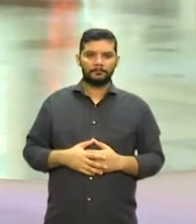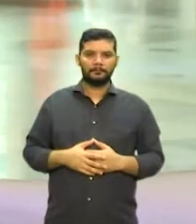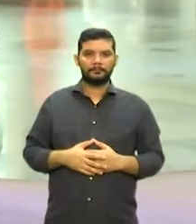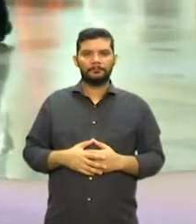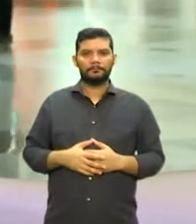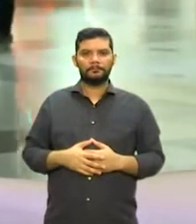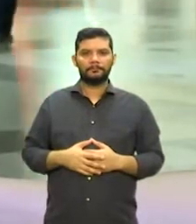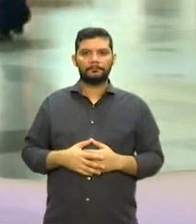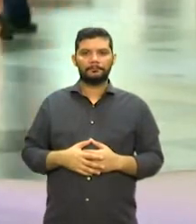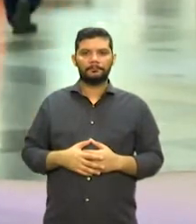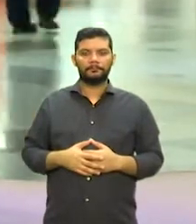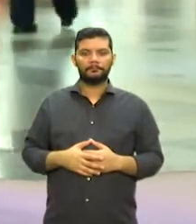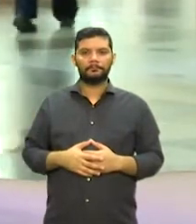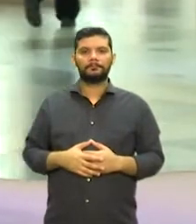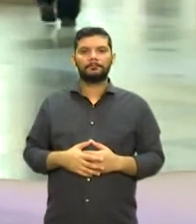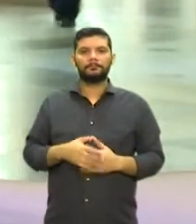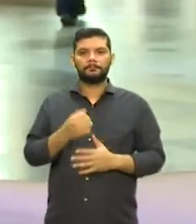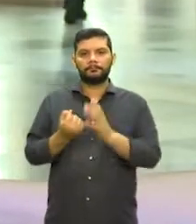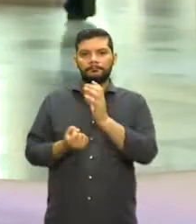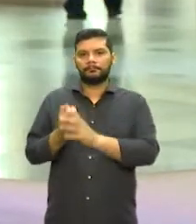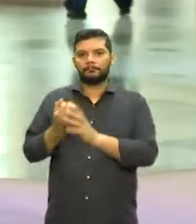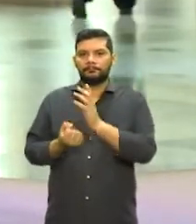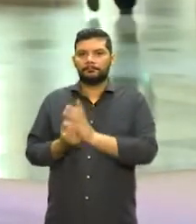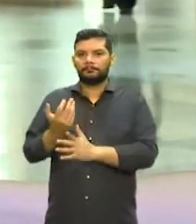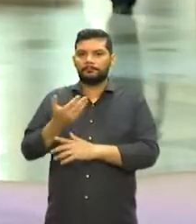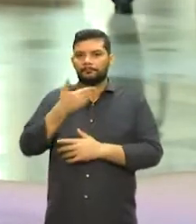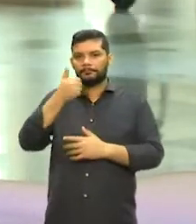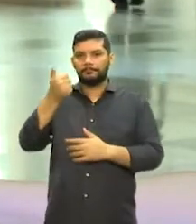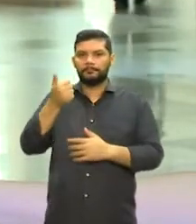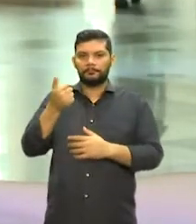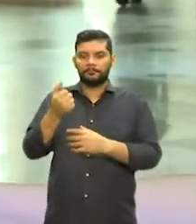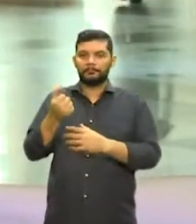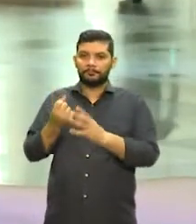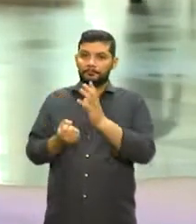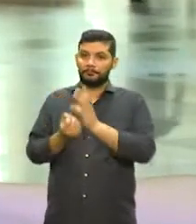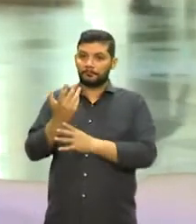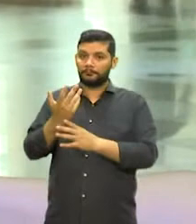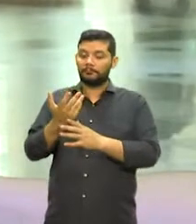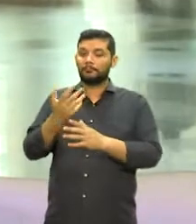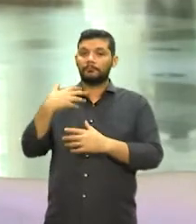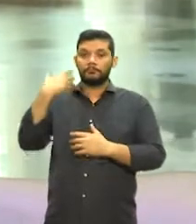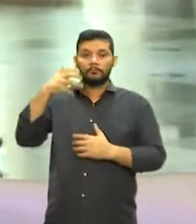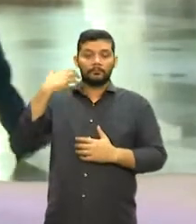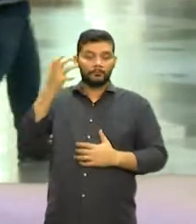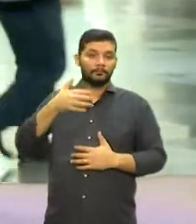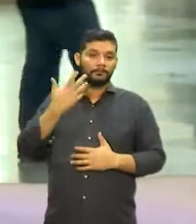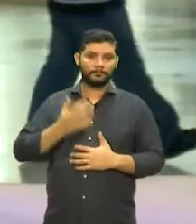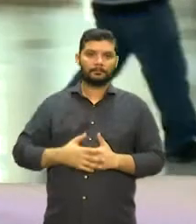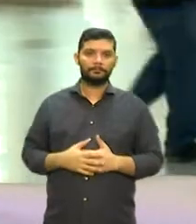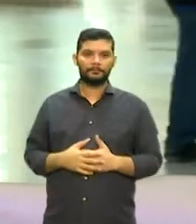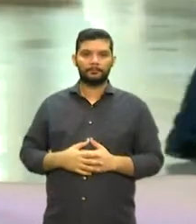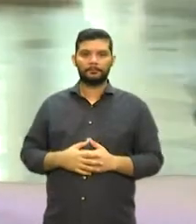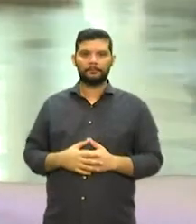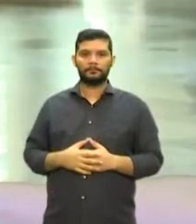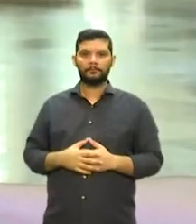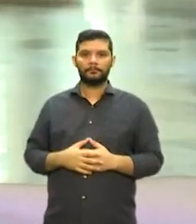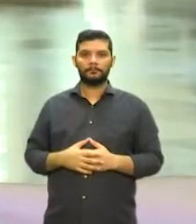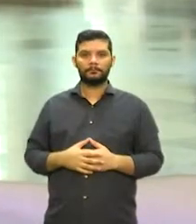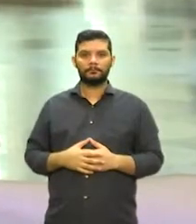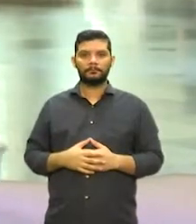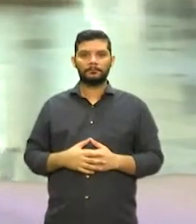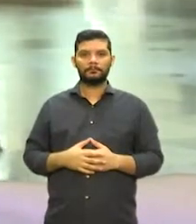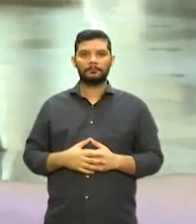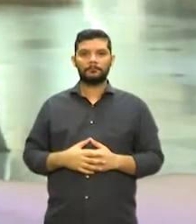poder produzir melhor, produzir mais a música, né? E do ponto de